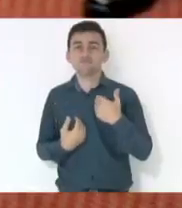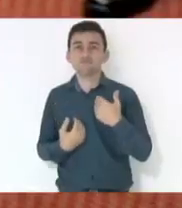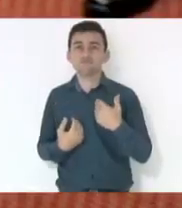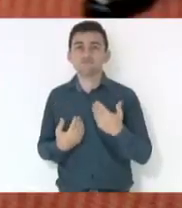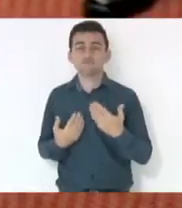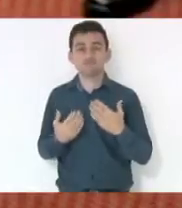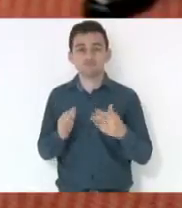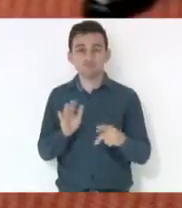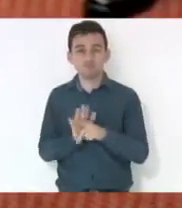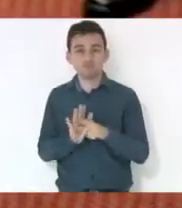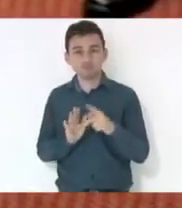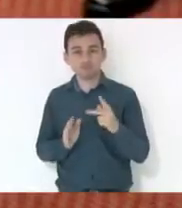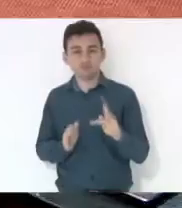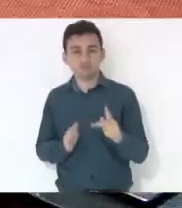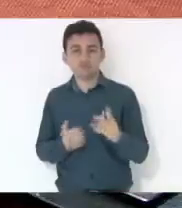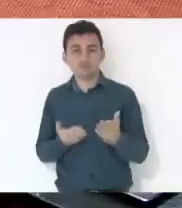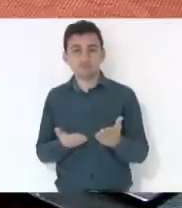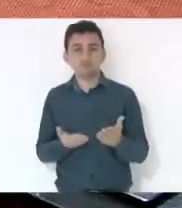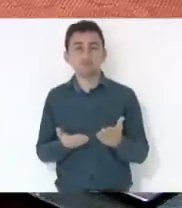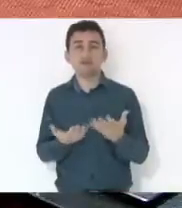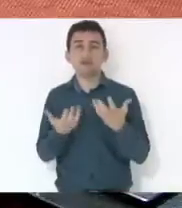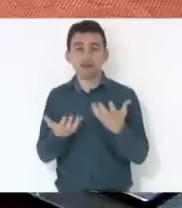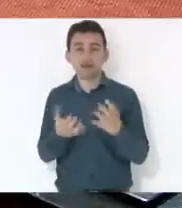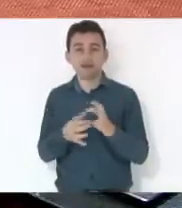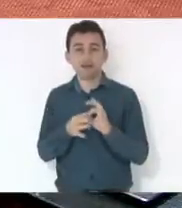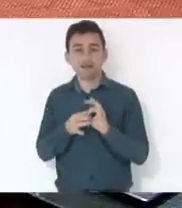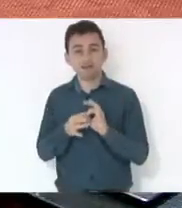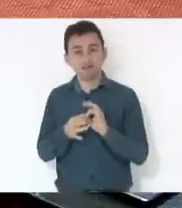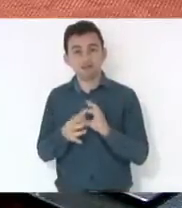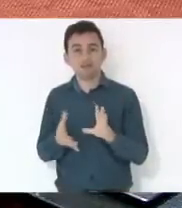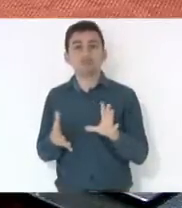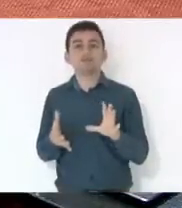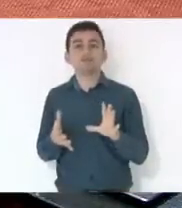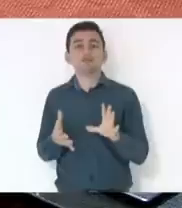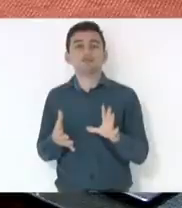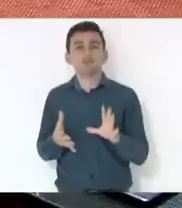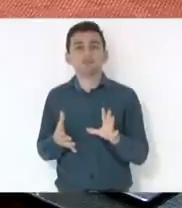quero liberar, até por um dever de,